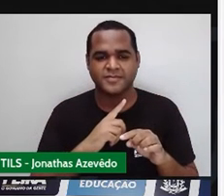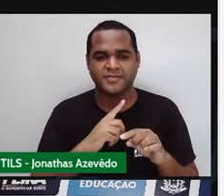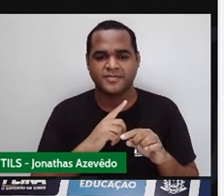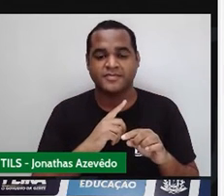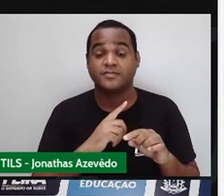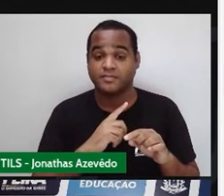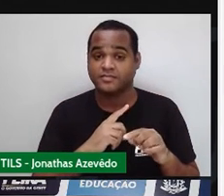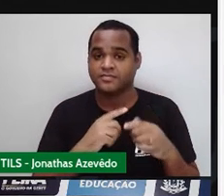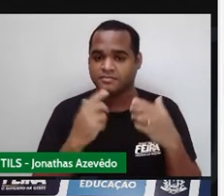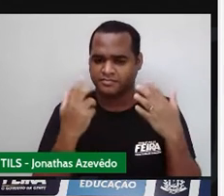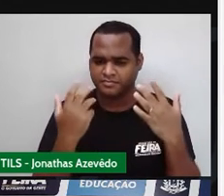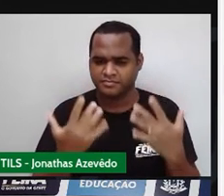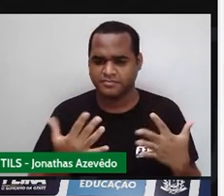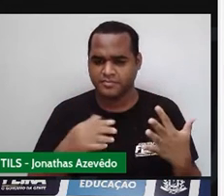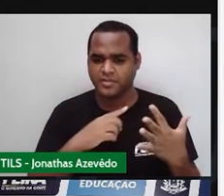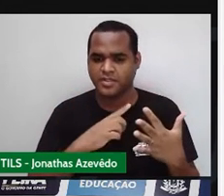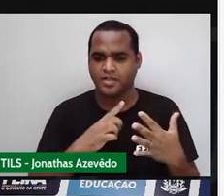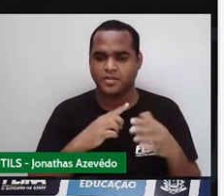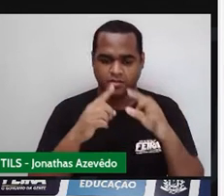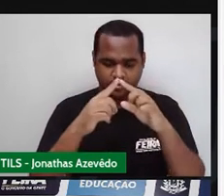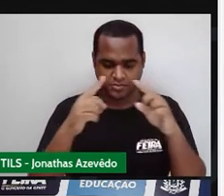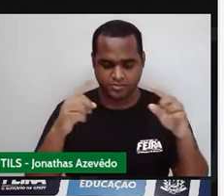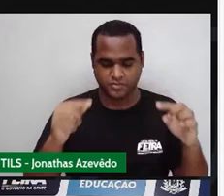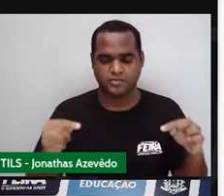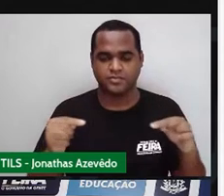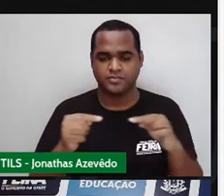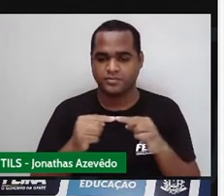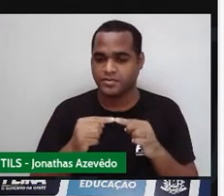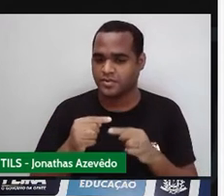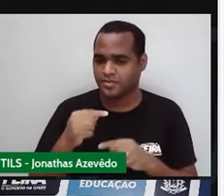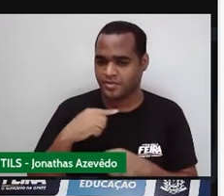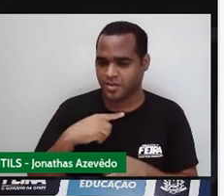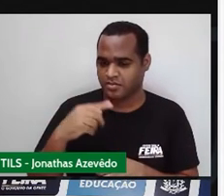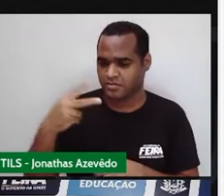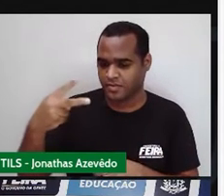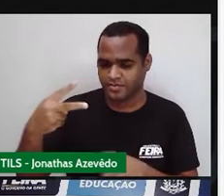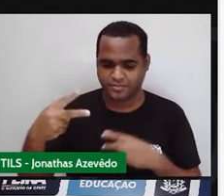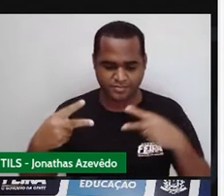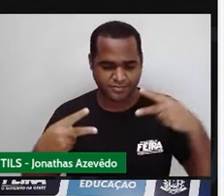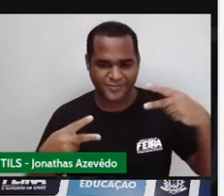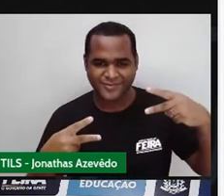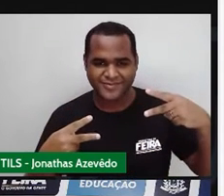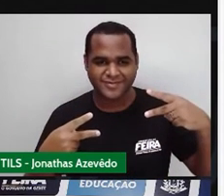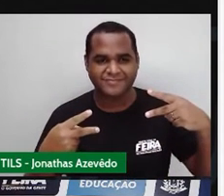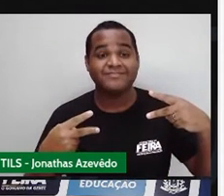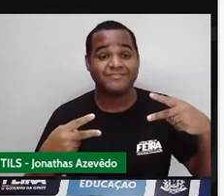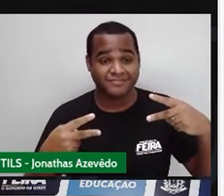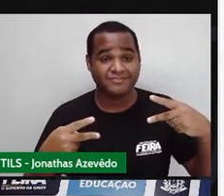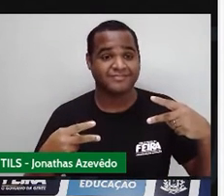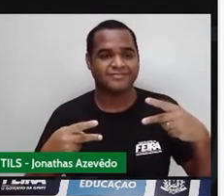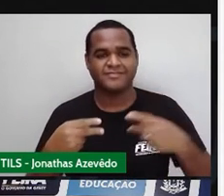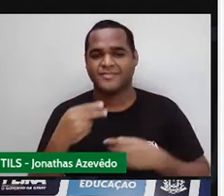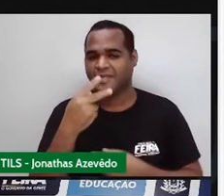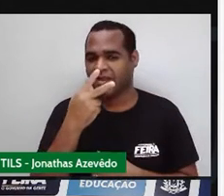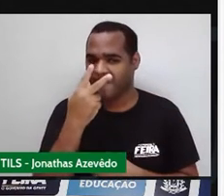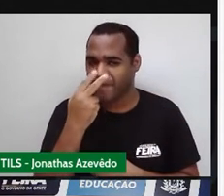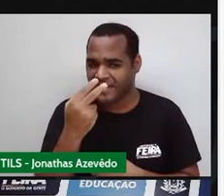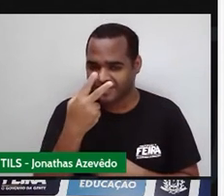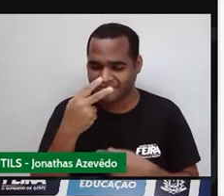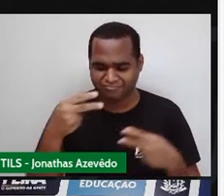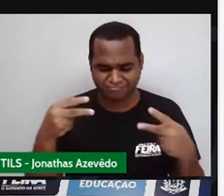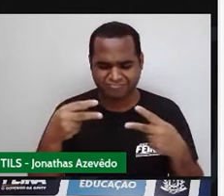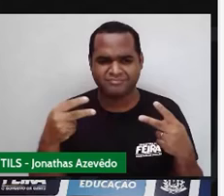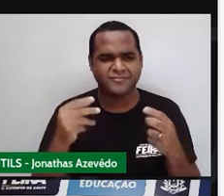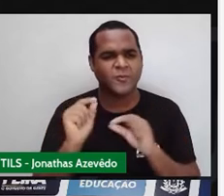ele tem um par de lados opostos paralelos. Bora entender isso com calma.